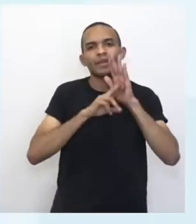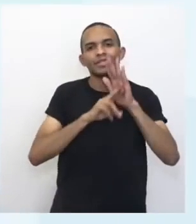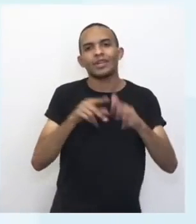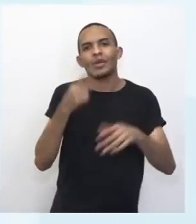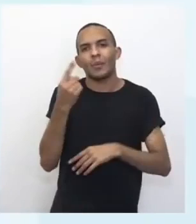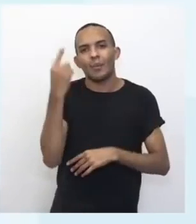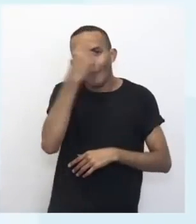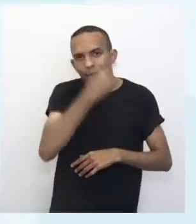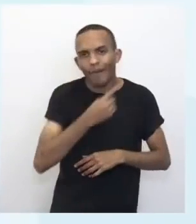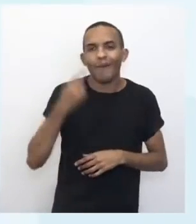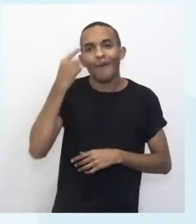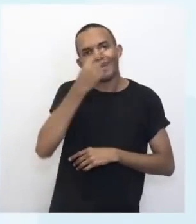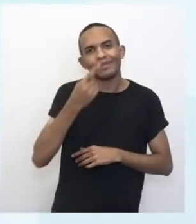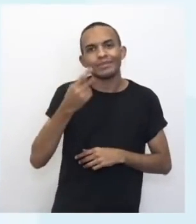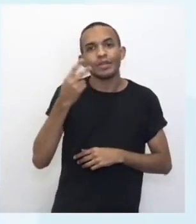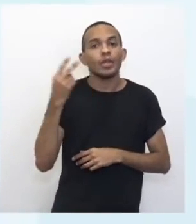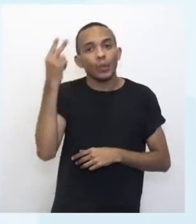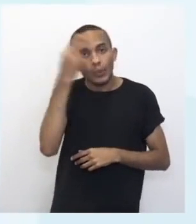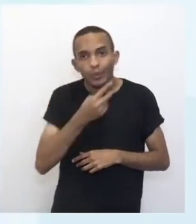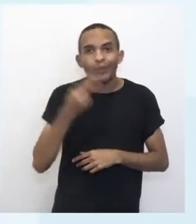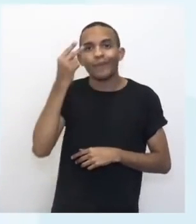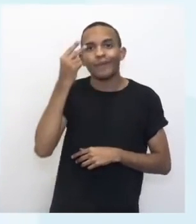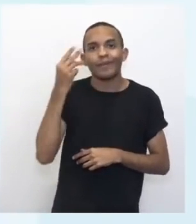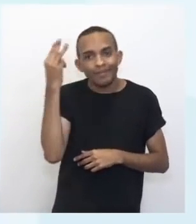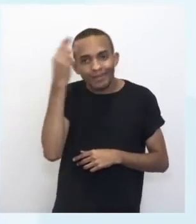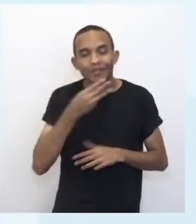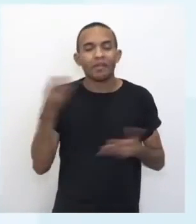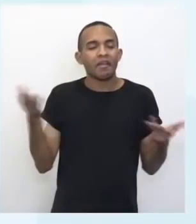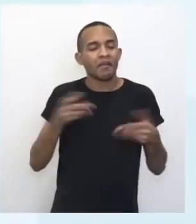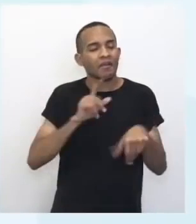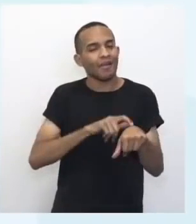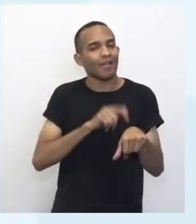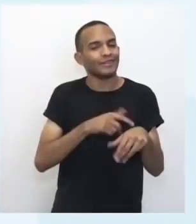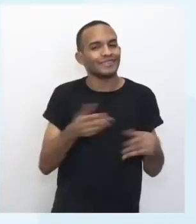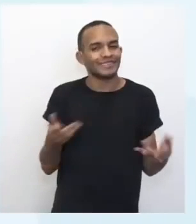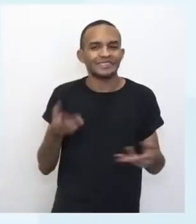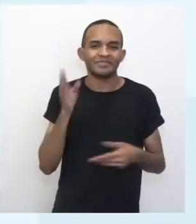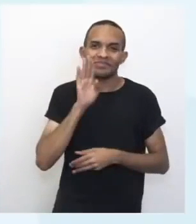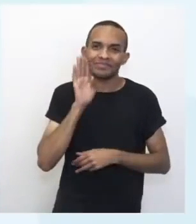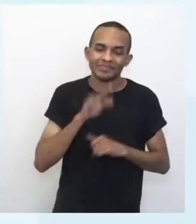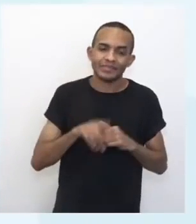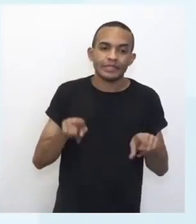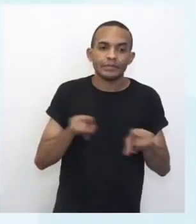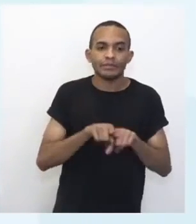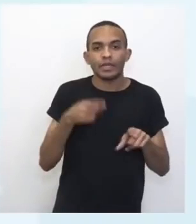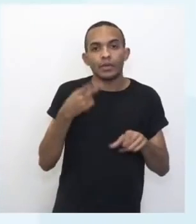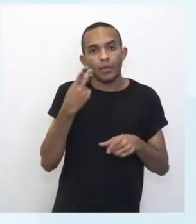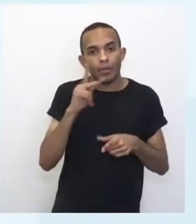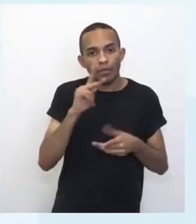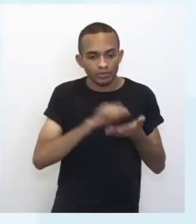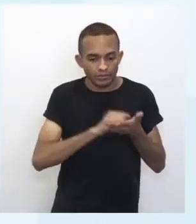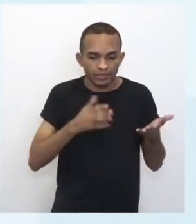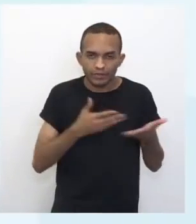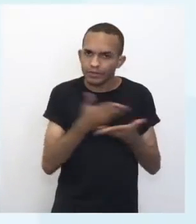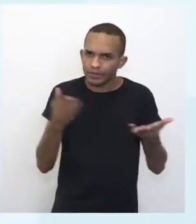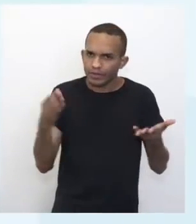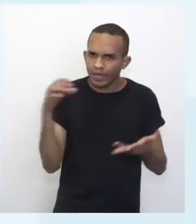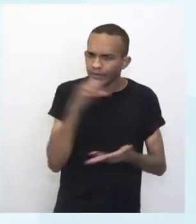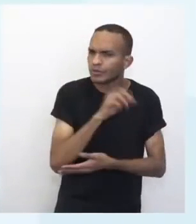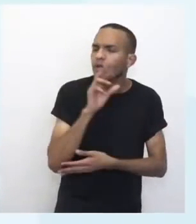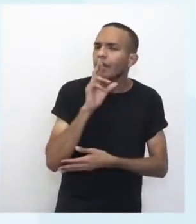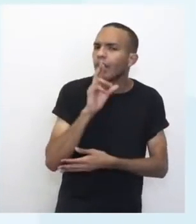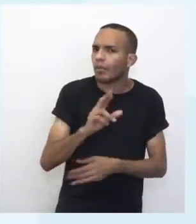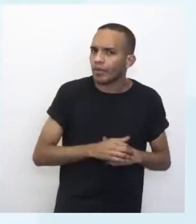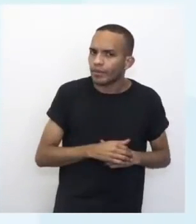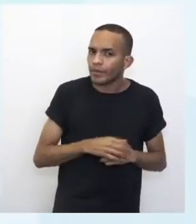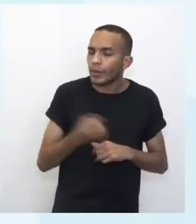uma hora no relógio que nós temos atualmente, né? Muito bem, muito bom. E aí, uma atividade para vocês, rapidinho para vocês responderem,